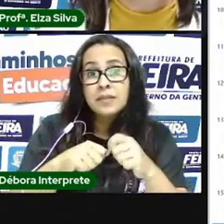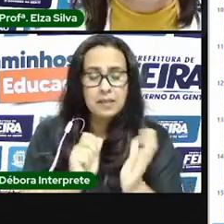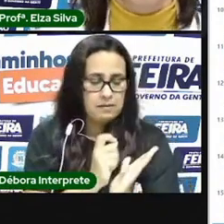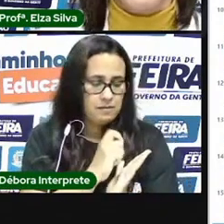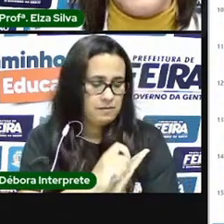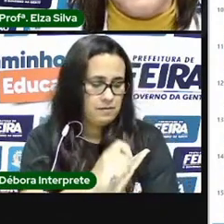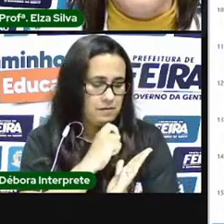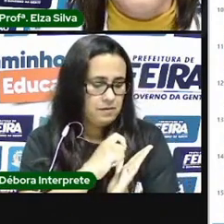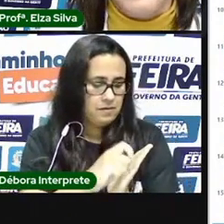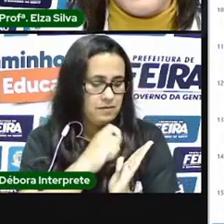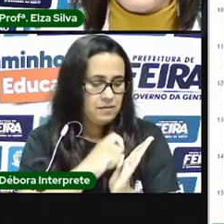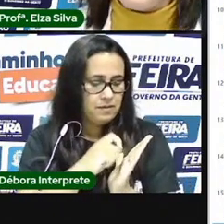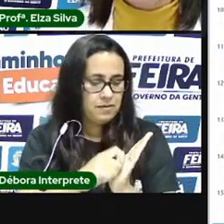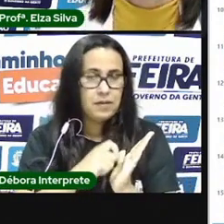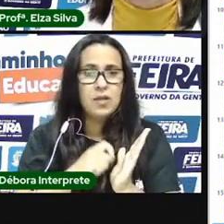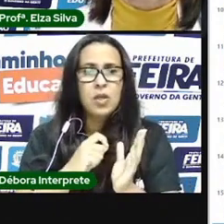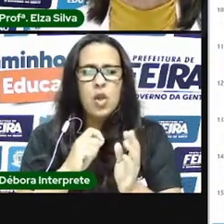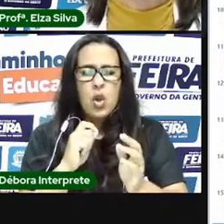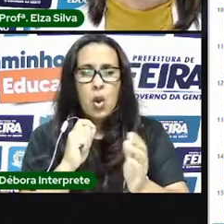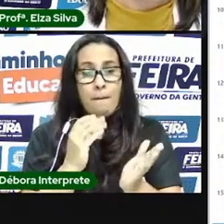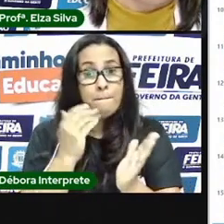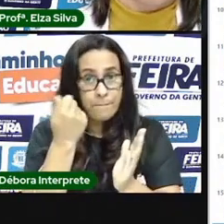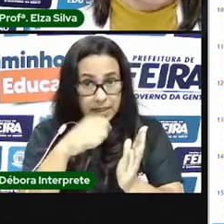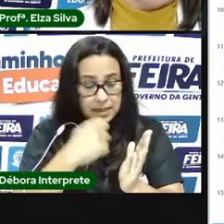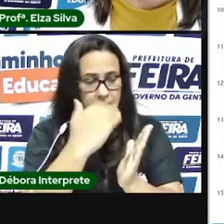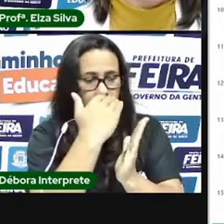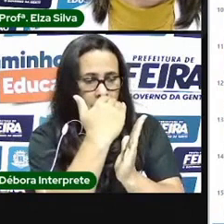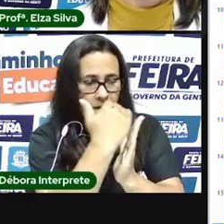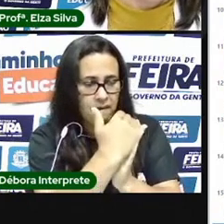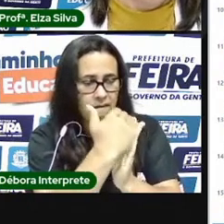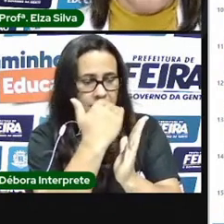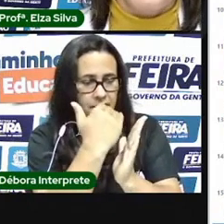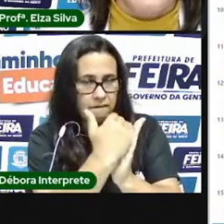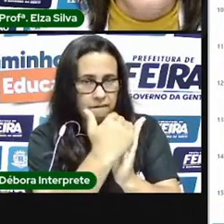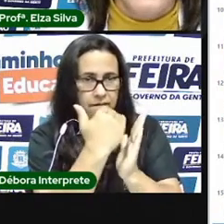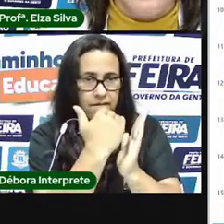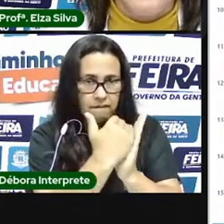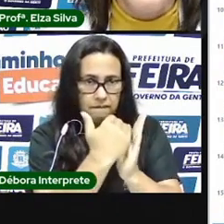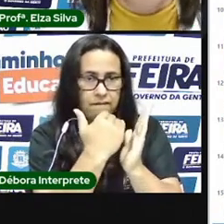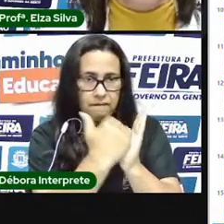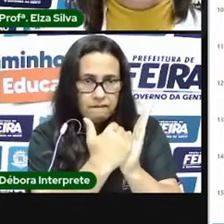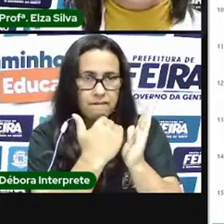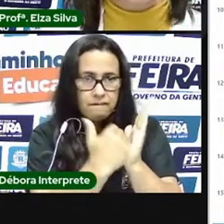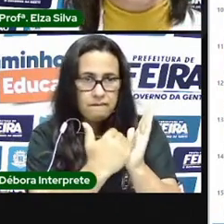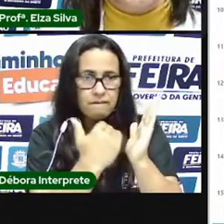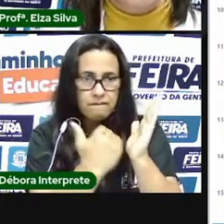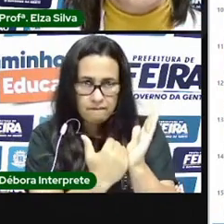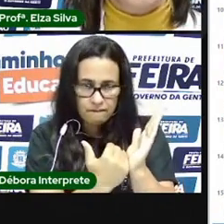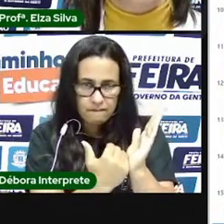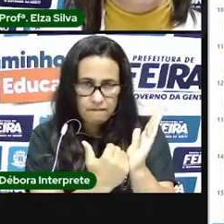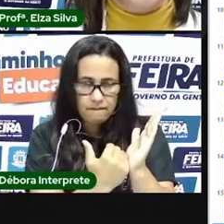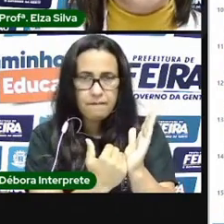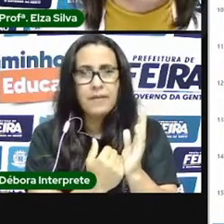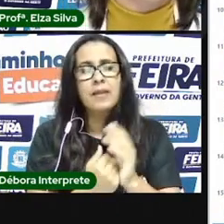seguindo uma sequência elas geralmente são produzidas no formato horizontal mas existem também